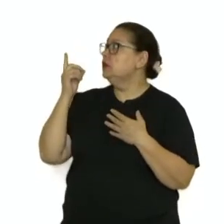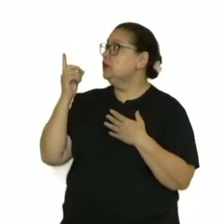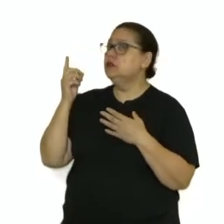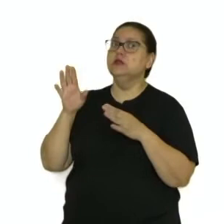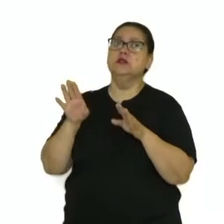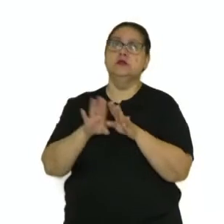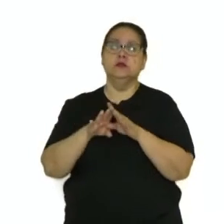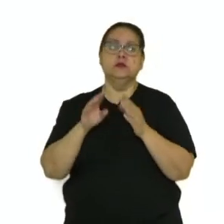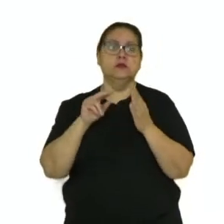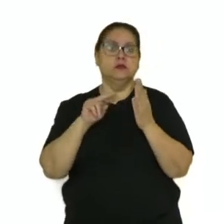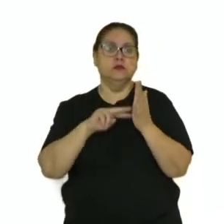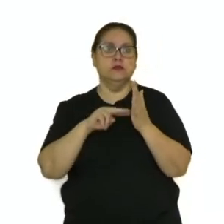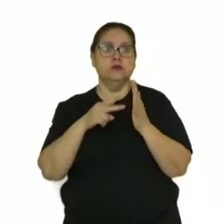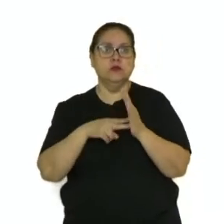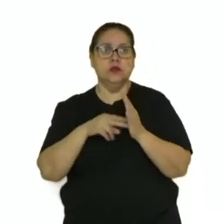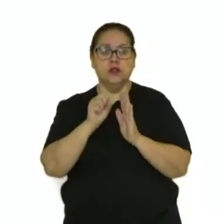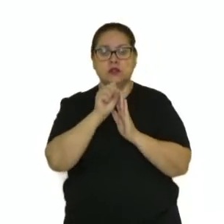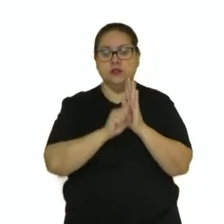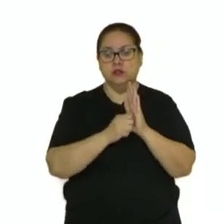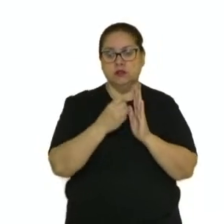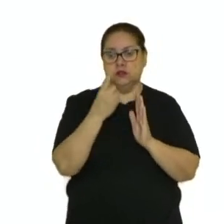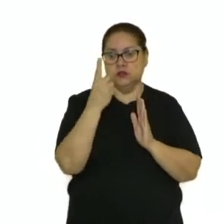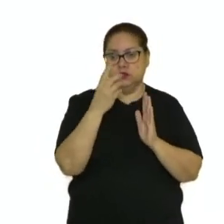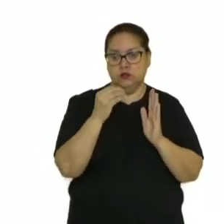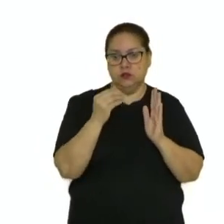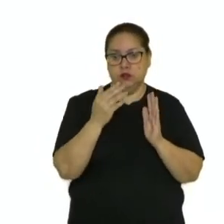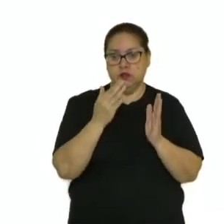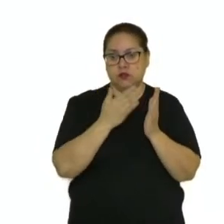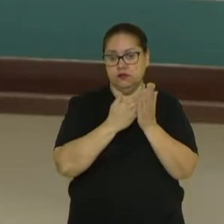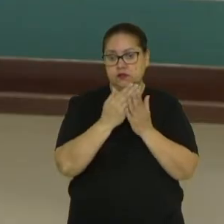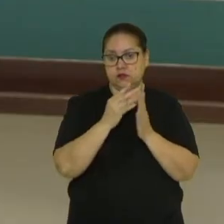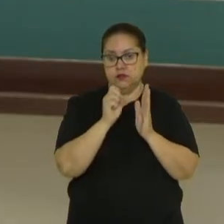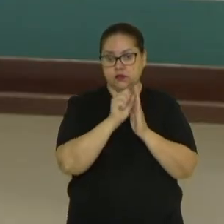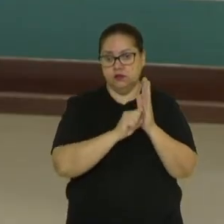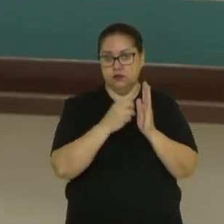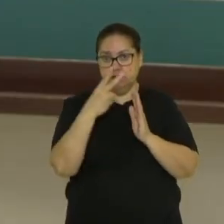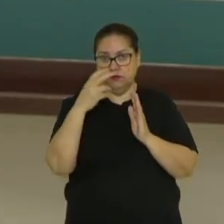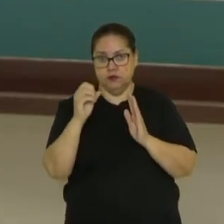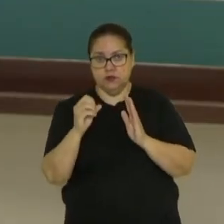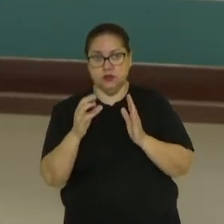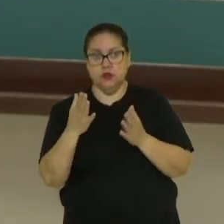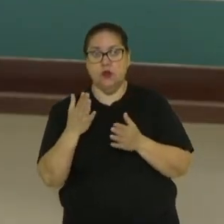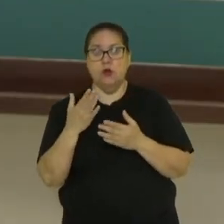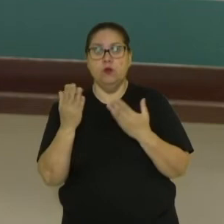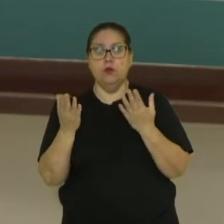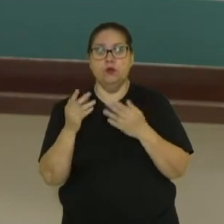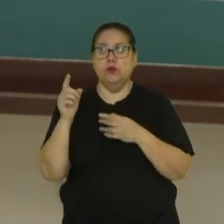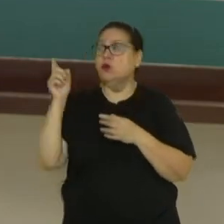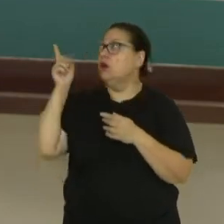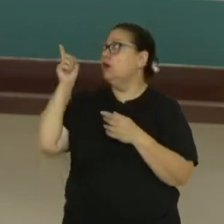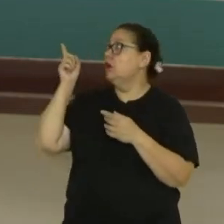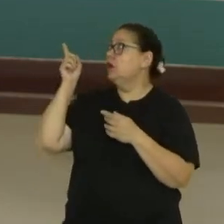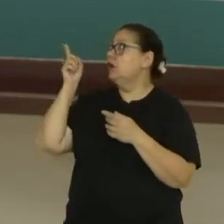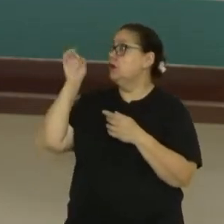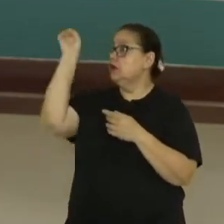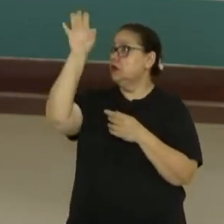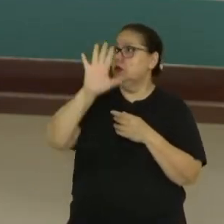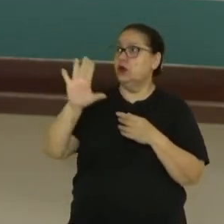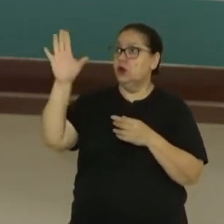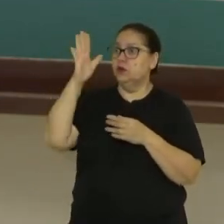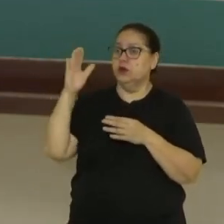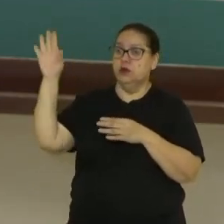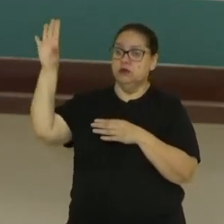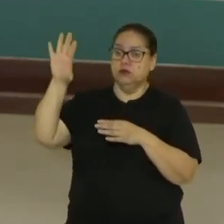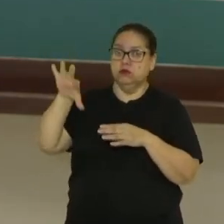E isso se intensificou entre o século XIX e o início do século XX, ok? Então, onde o número de pessoas saindo da Europa, olha só no